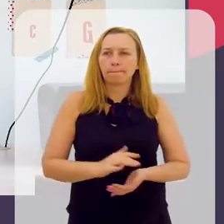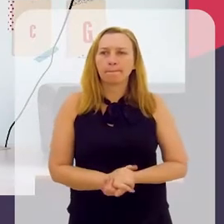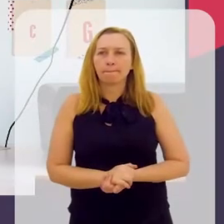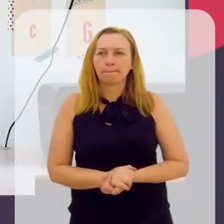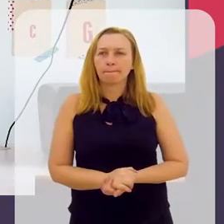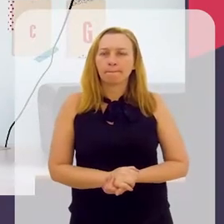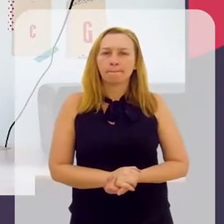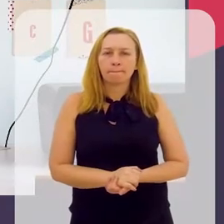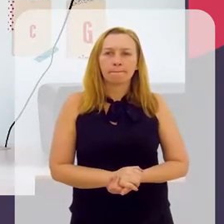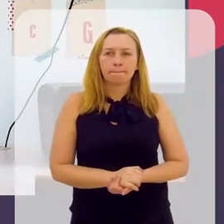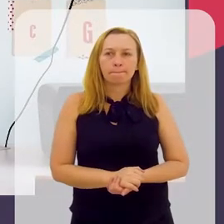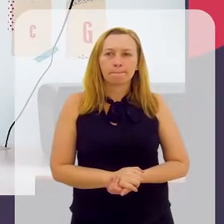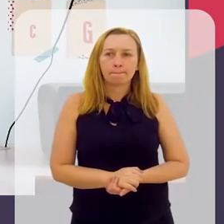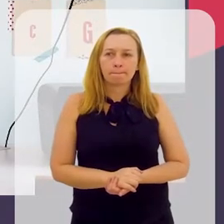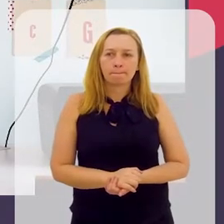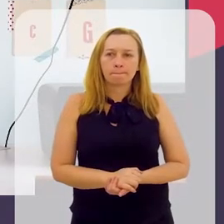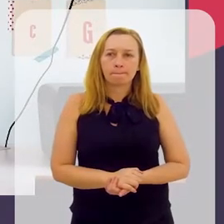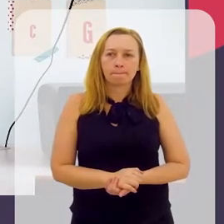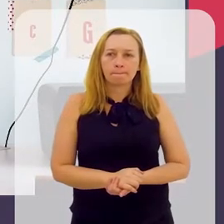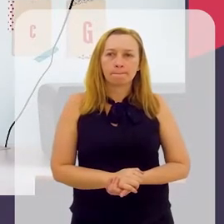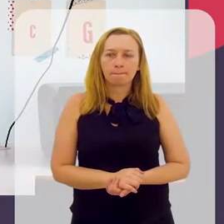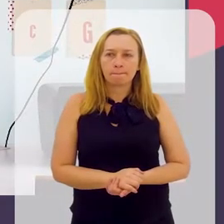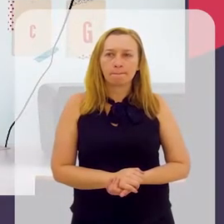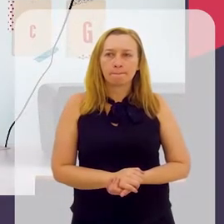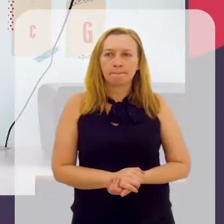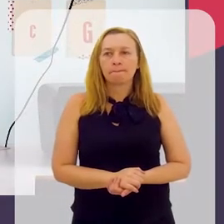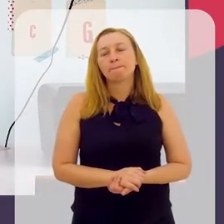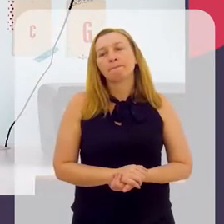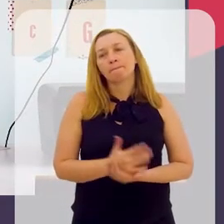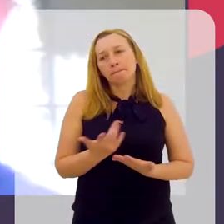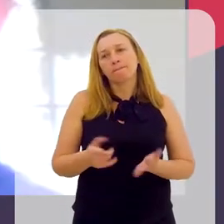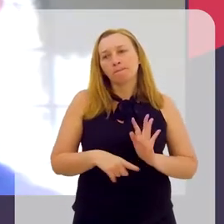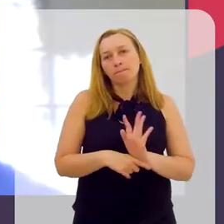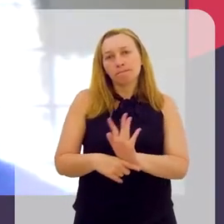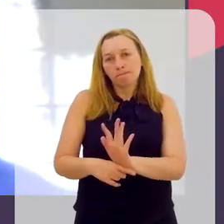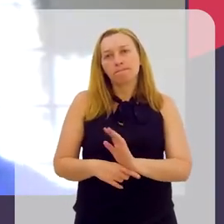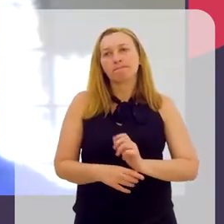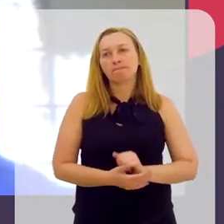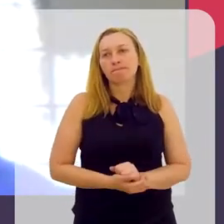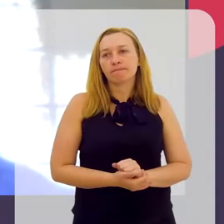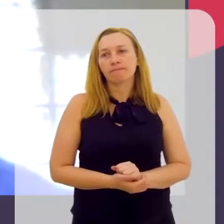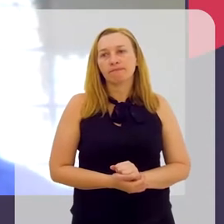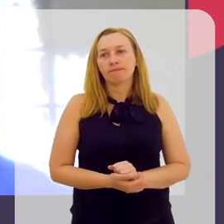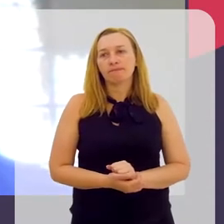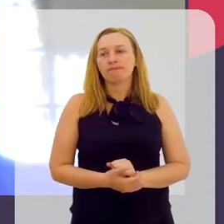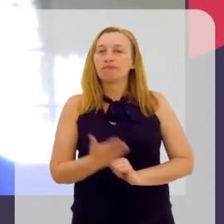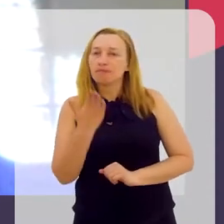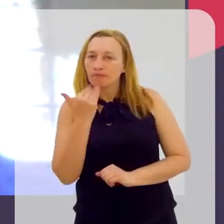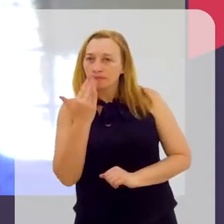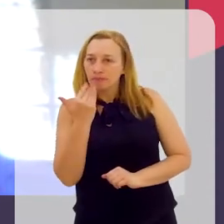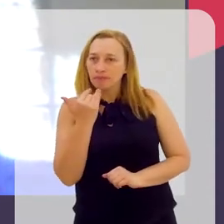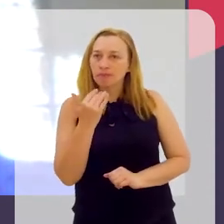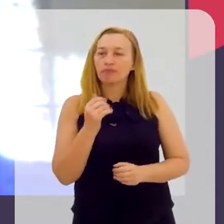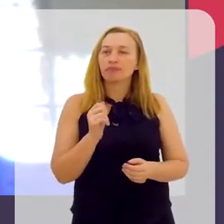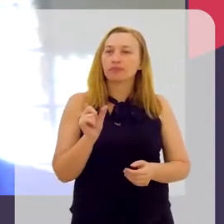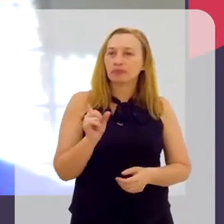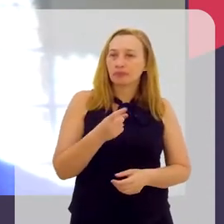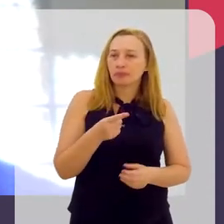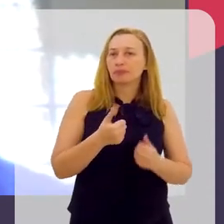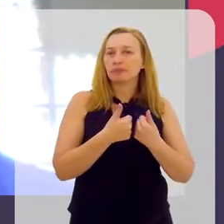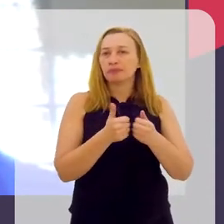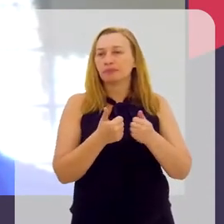a ajuda da Faperd? Funciona como uma ajuda de custo, para ajudar no lanche, numa